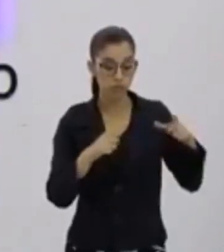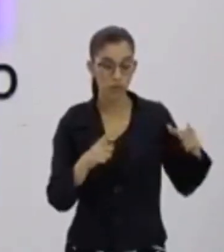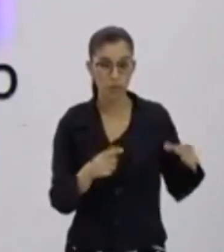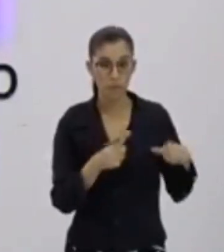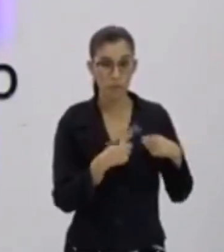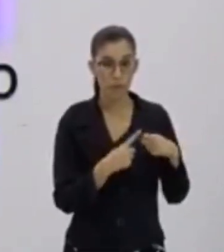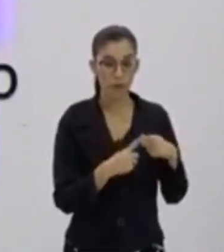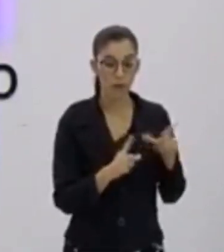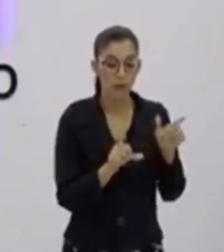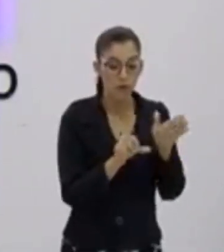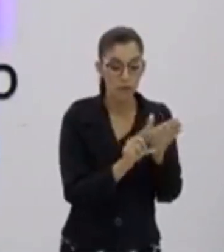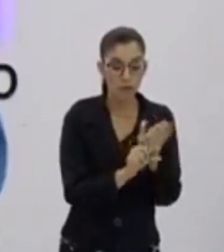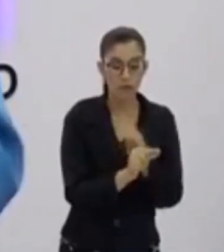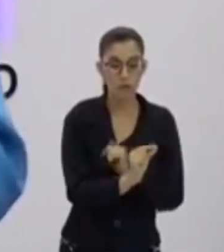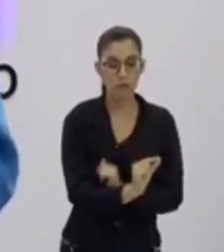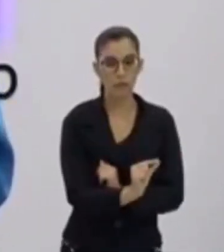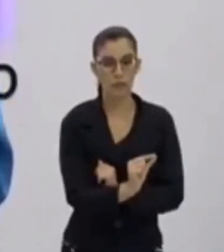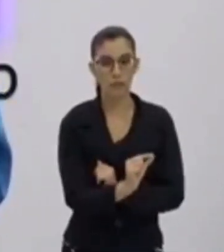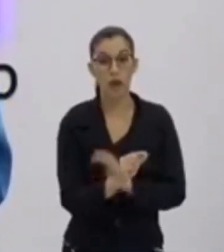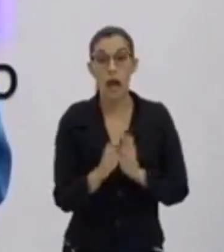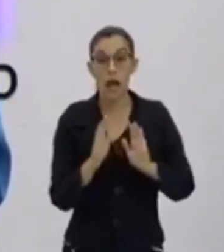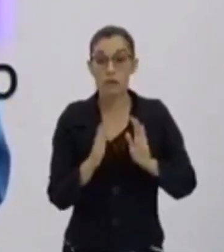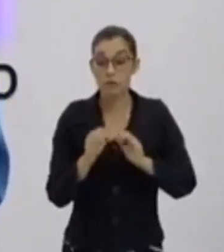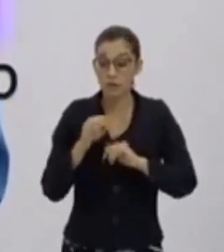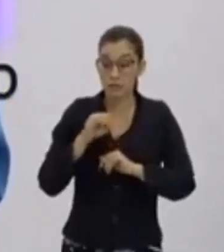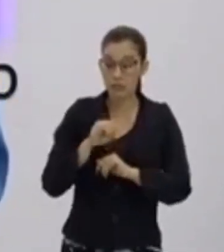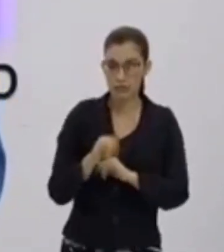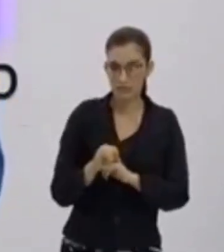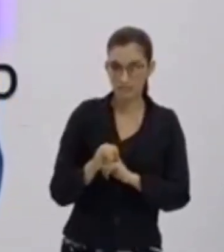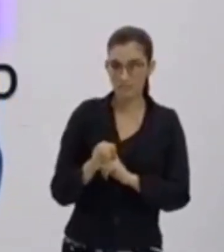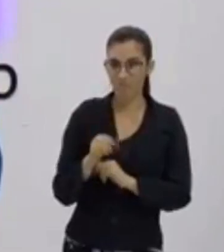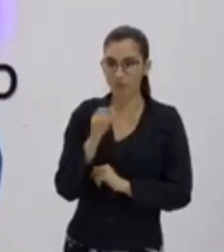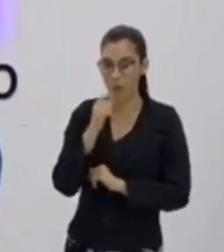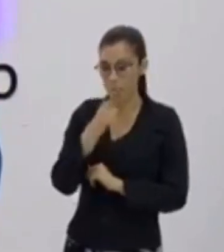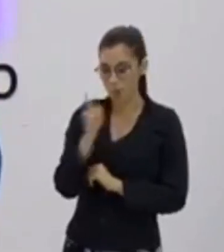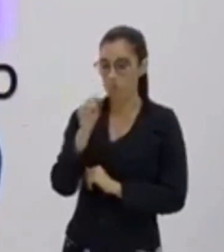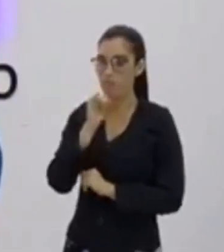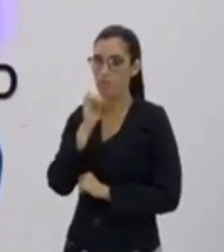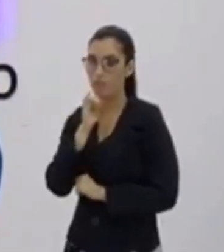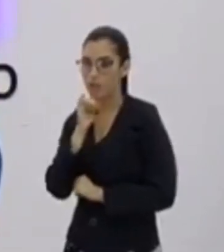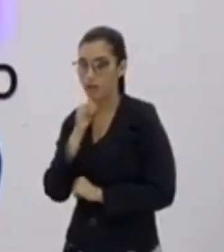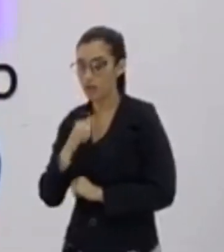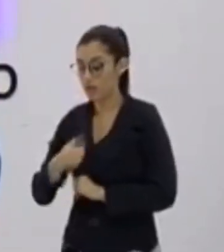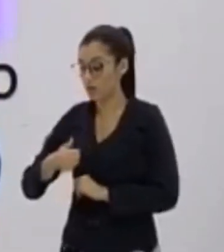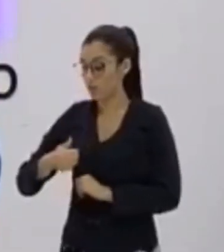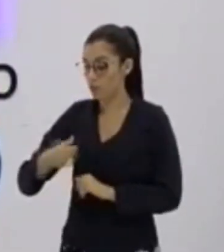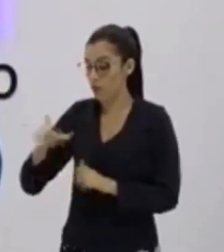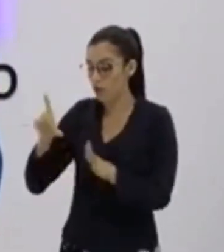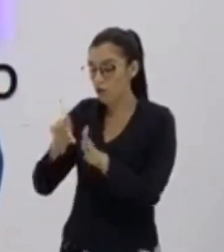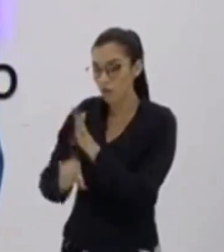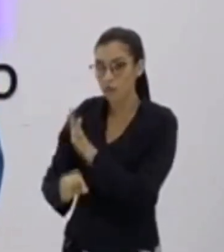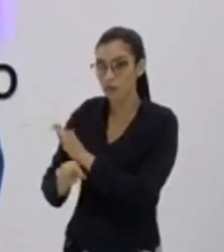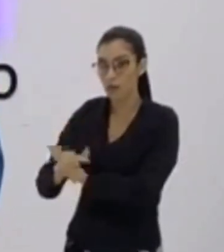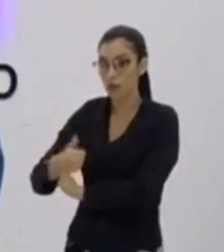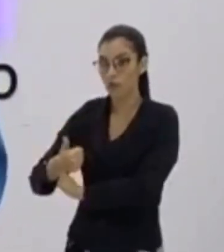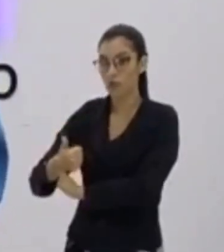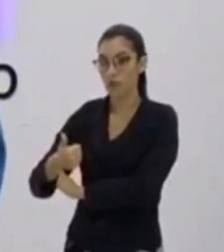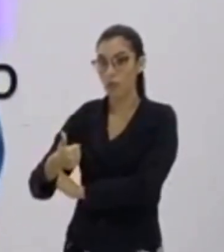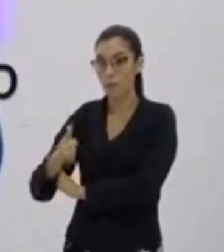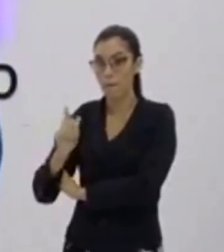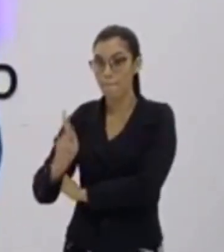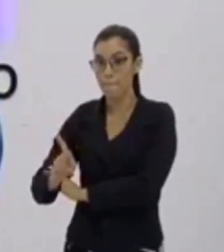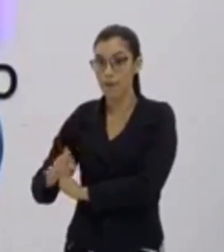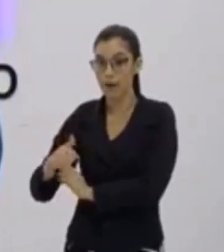essa realidade. Agora, se eu pegar essa mesma caneta e reduzir de 1 para 100, eu vou perceber